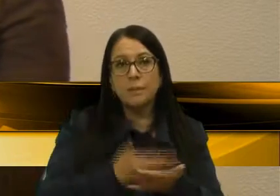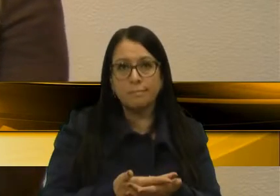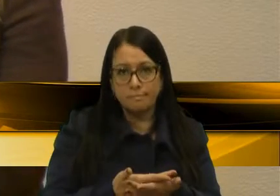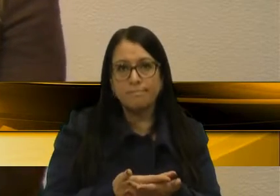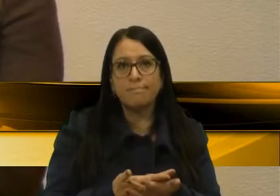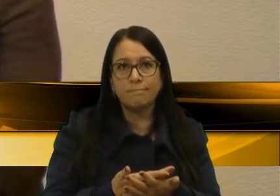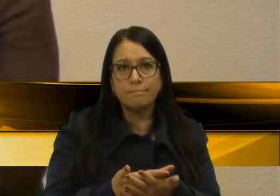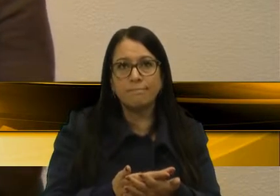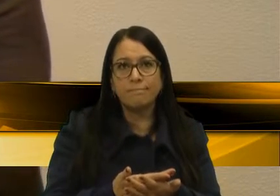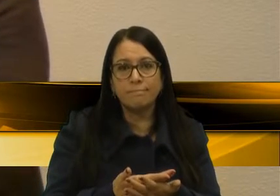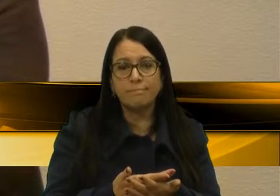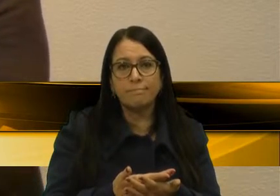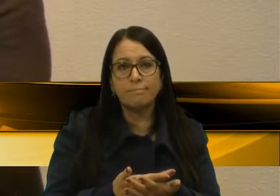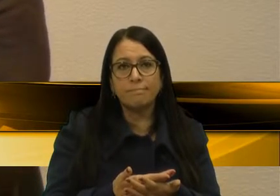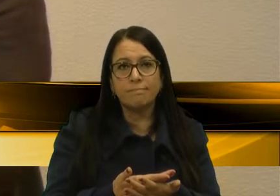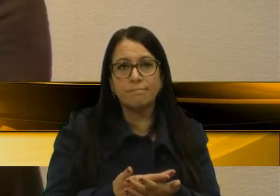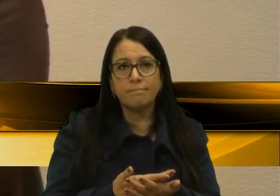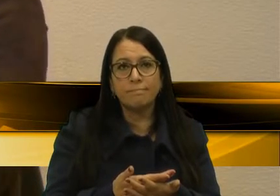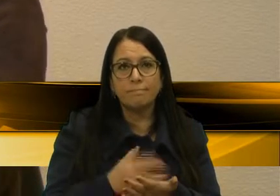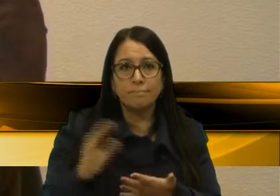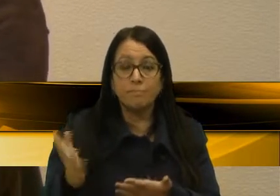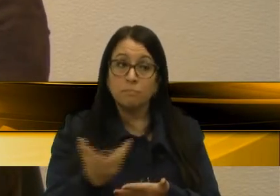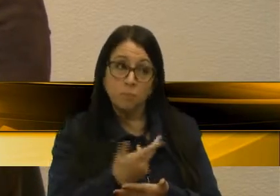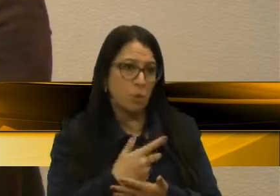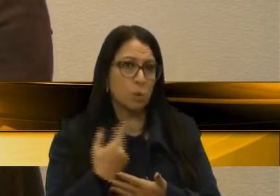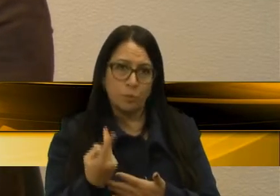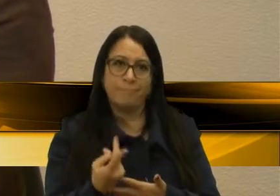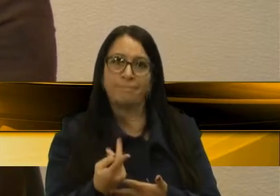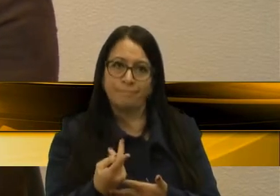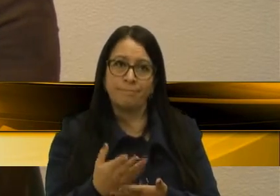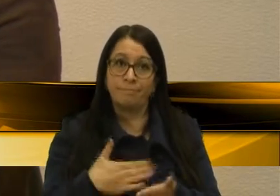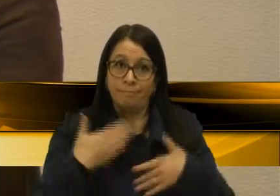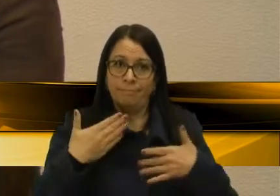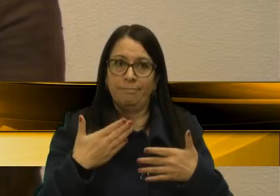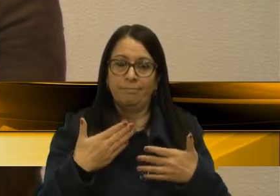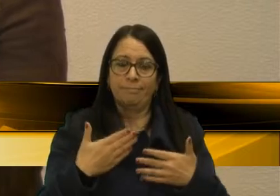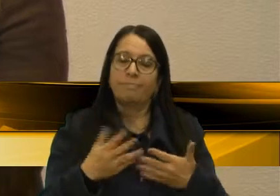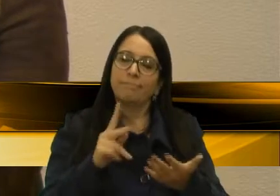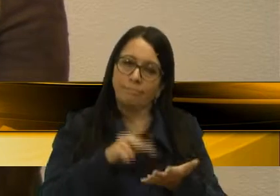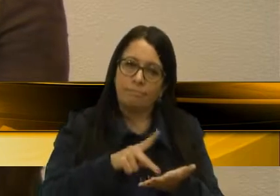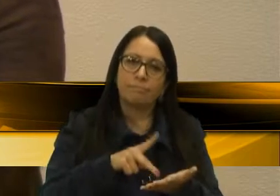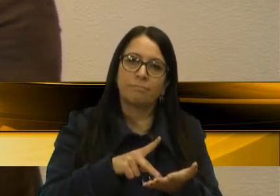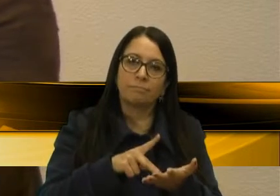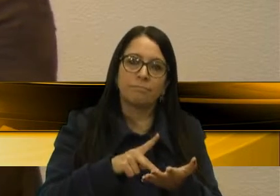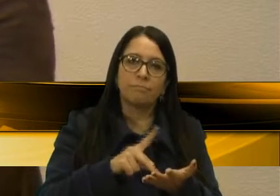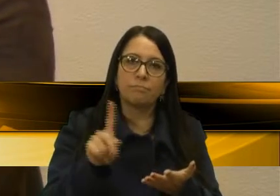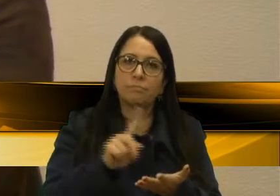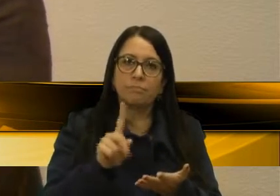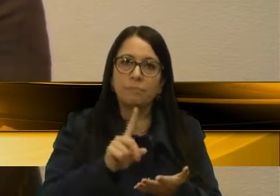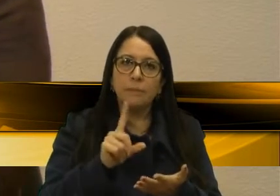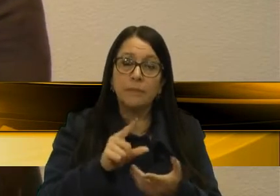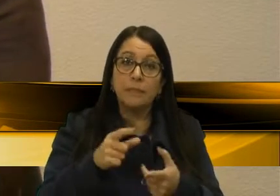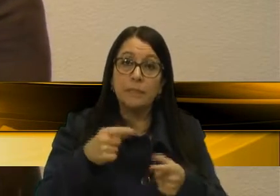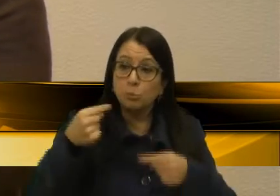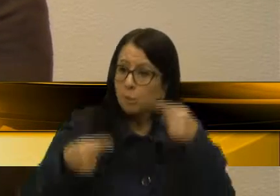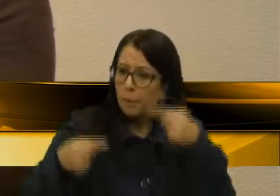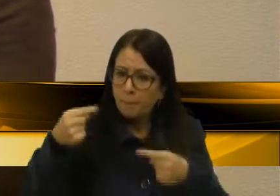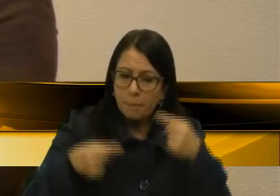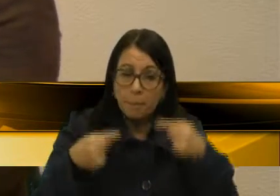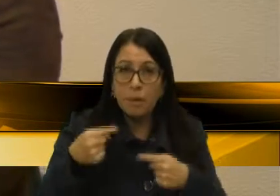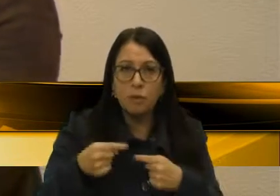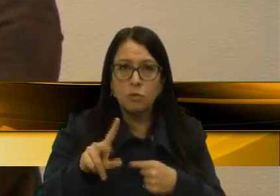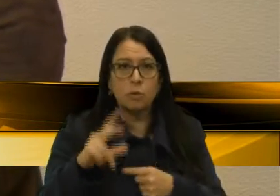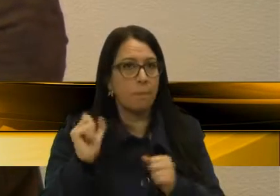sido de todos nós. Então, de fato, por não ter havido um amplo debate,